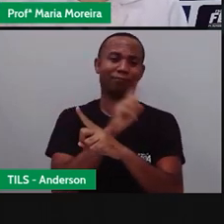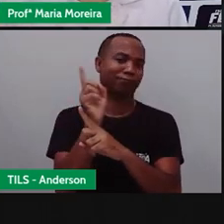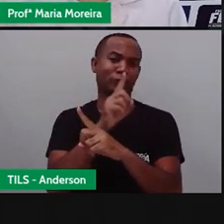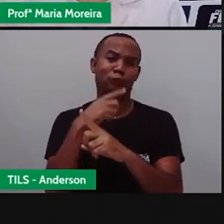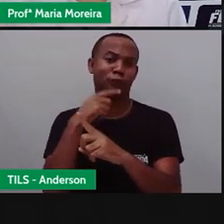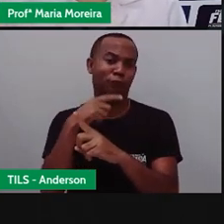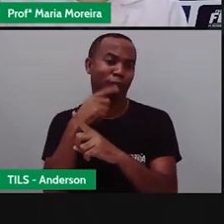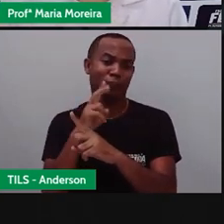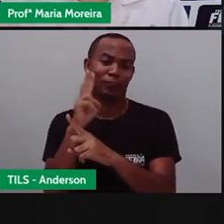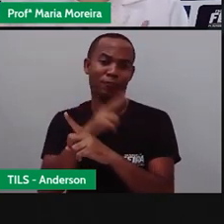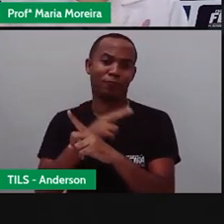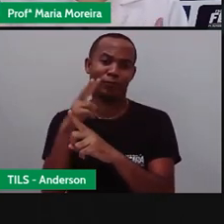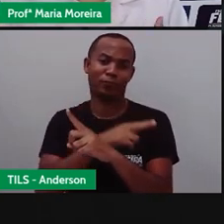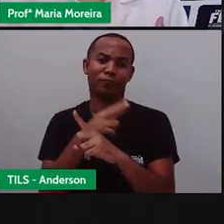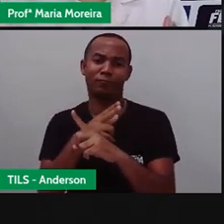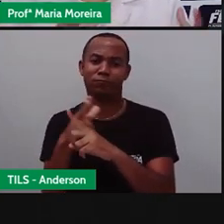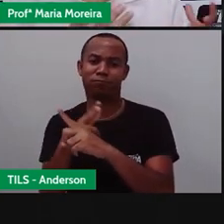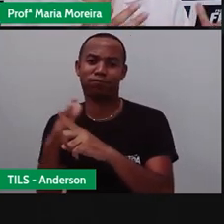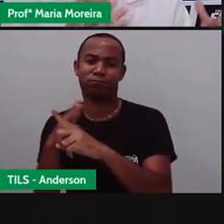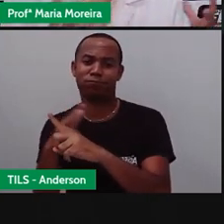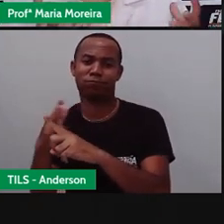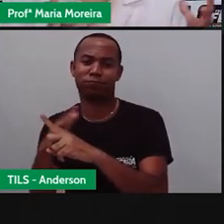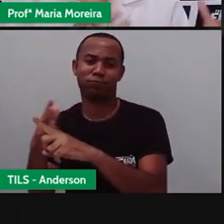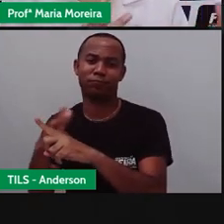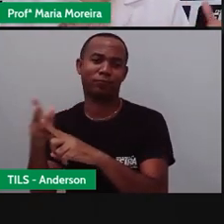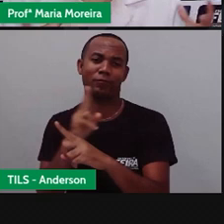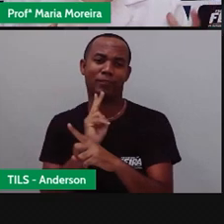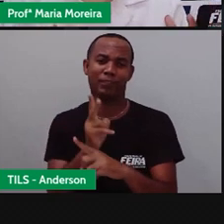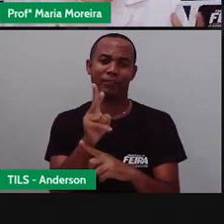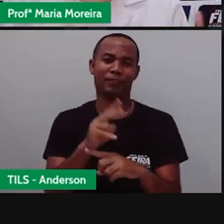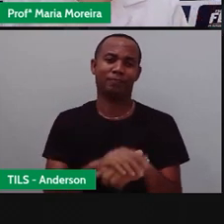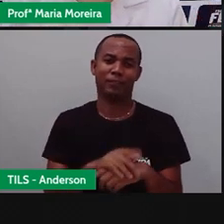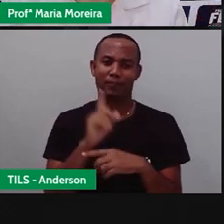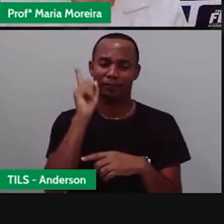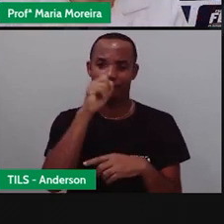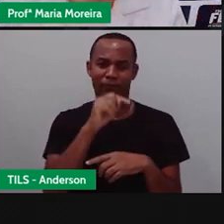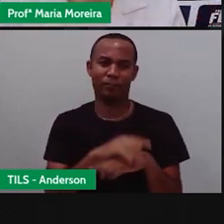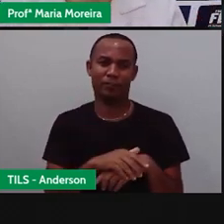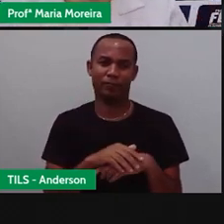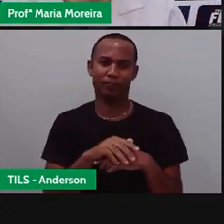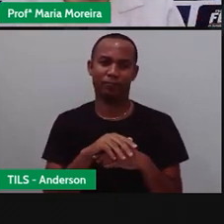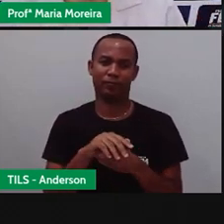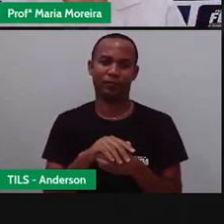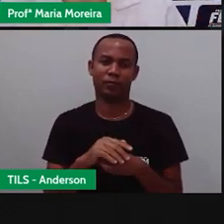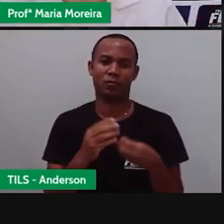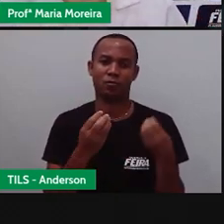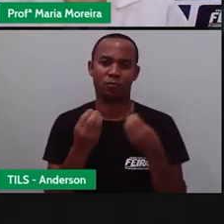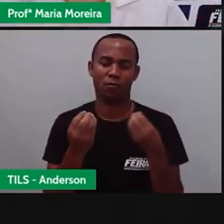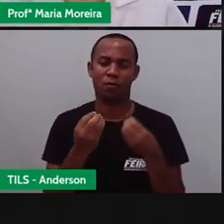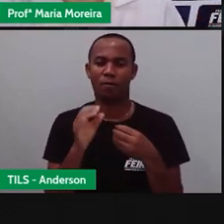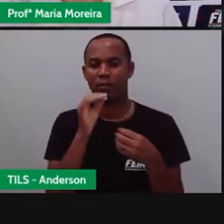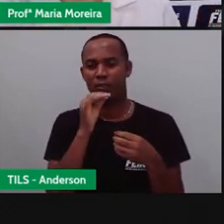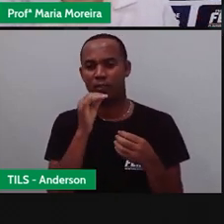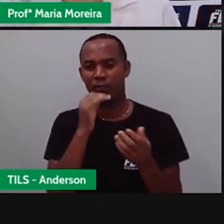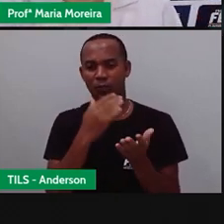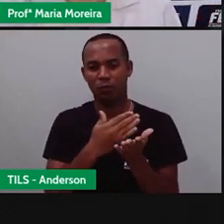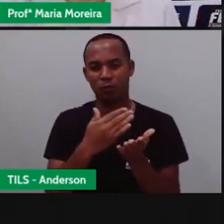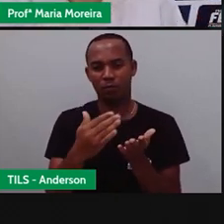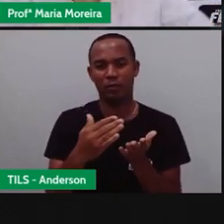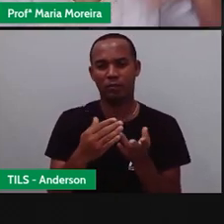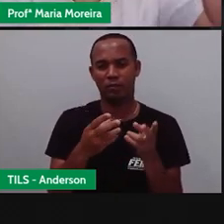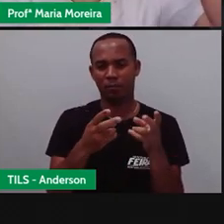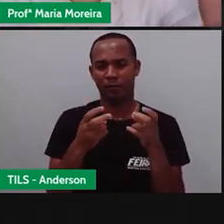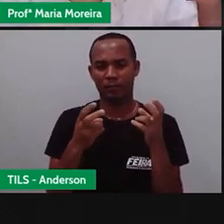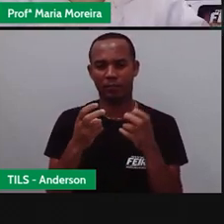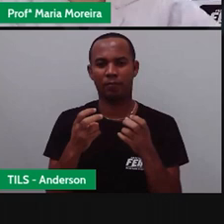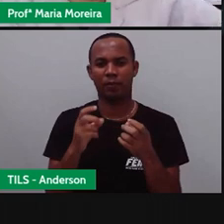você saber guiar o balão do que guiar o quê? Um avião. Então eles começaram a perceber, poxa, a